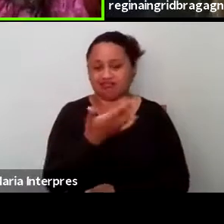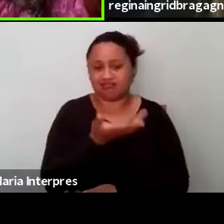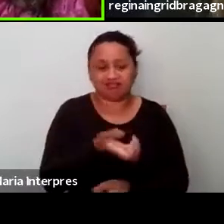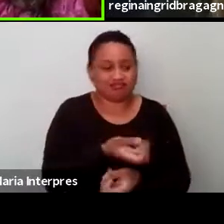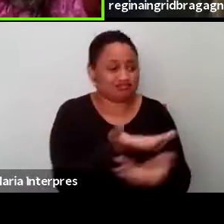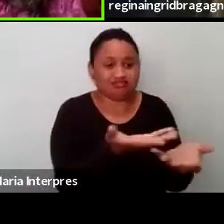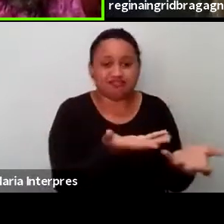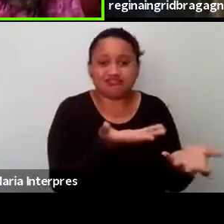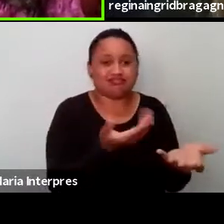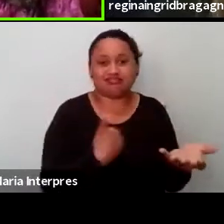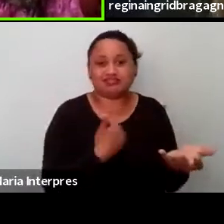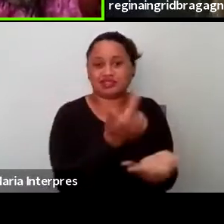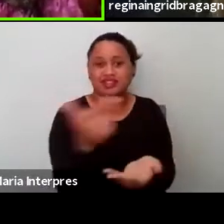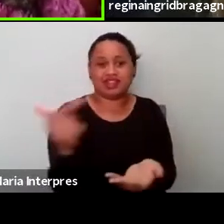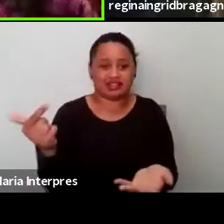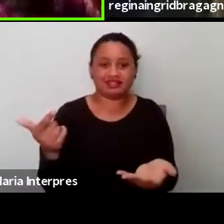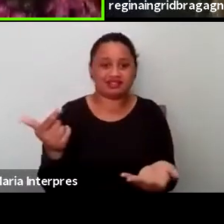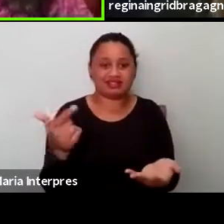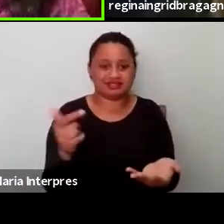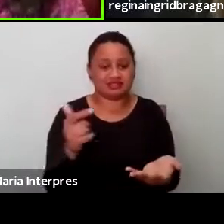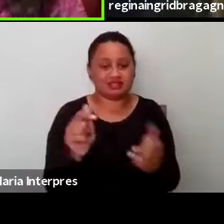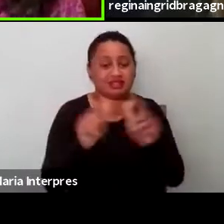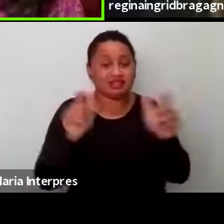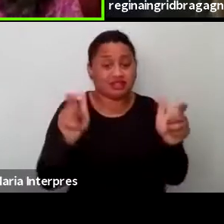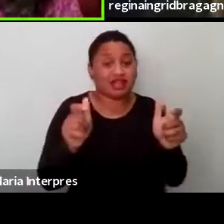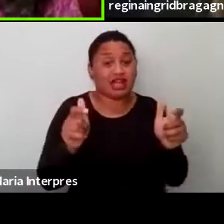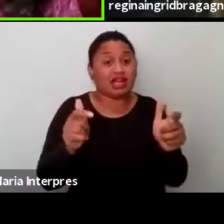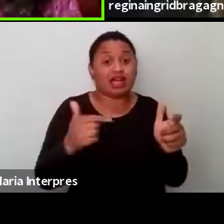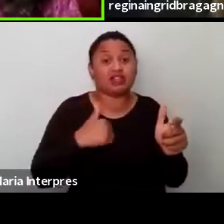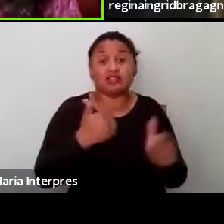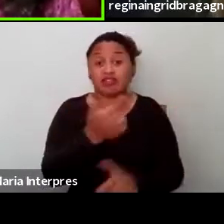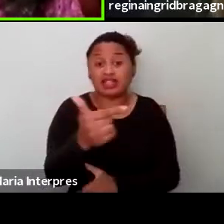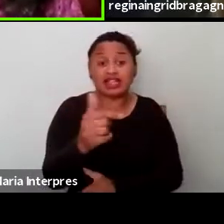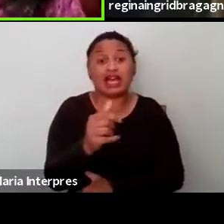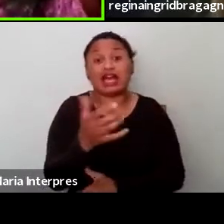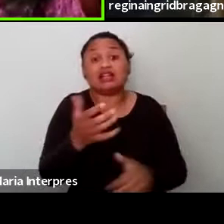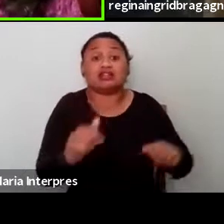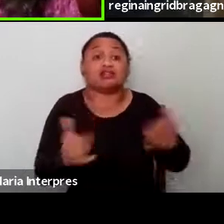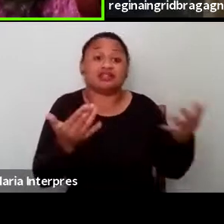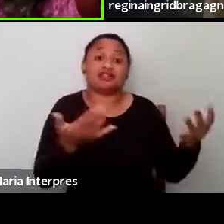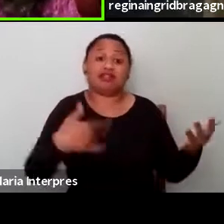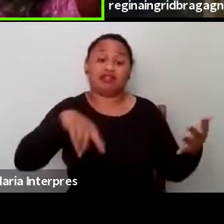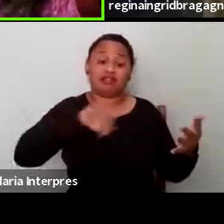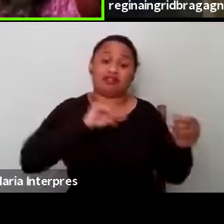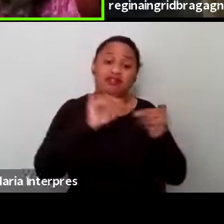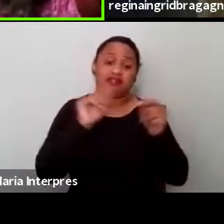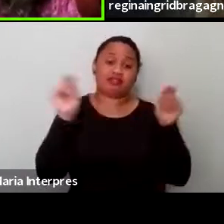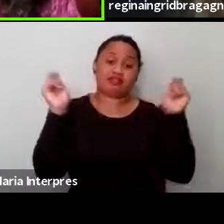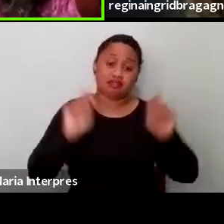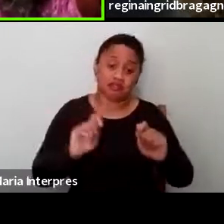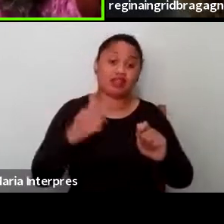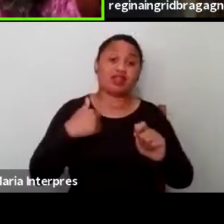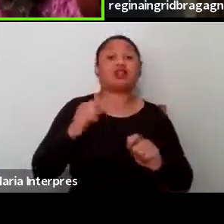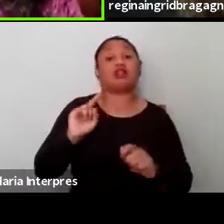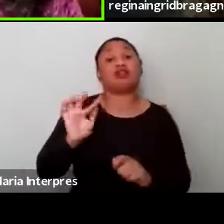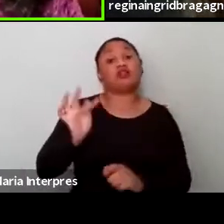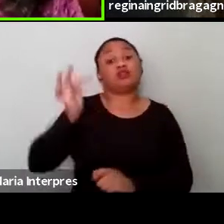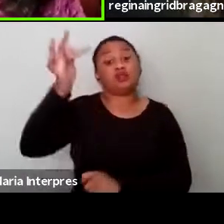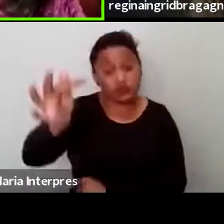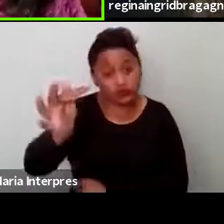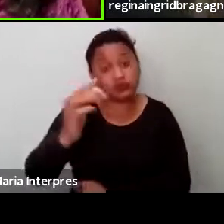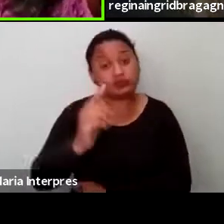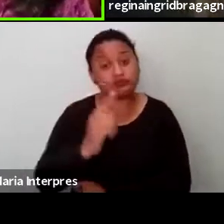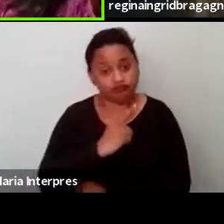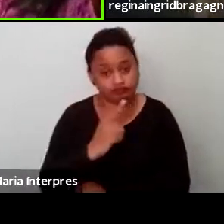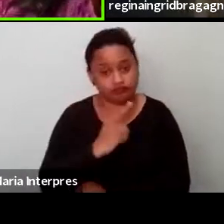não vai chegar, entende? A não ser que a gente promova uma possibilidade de algum dia chegar, e essa